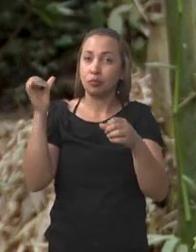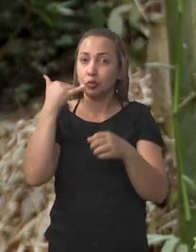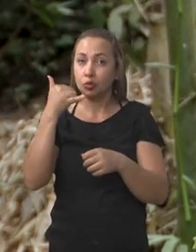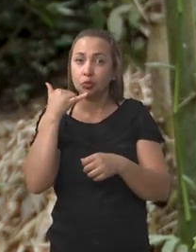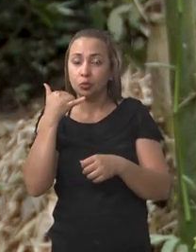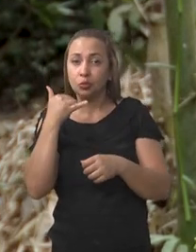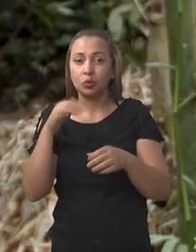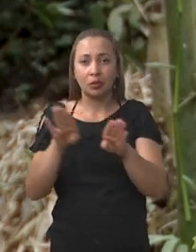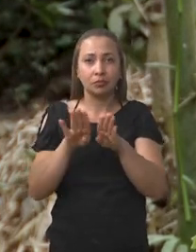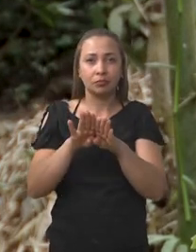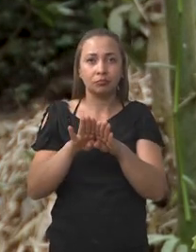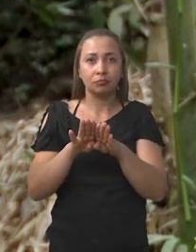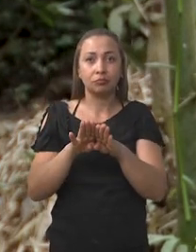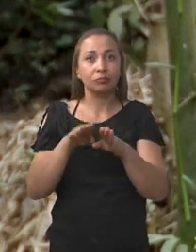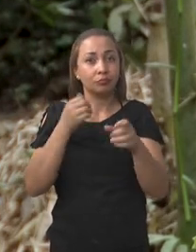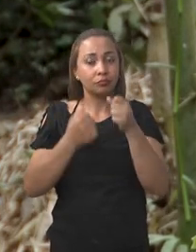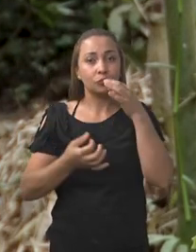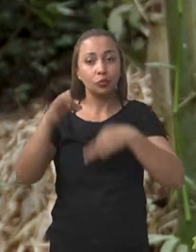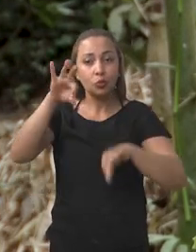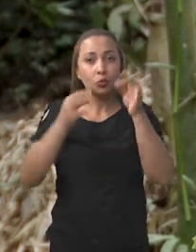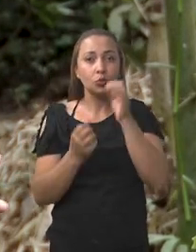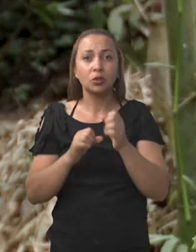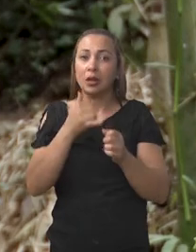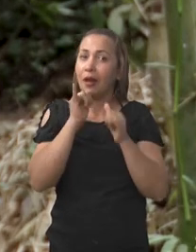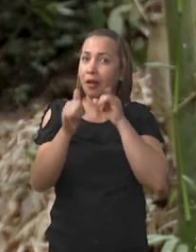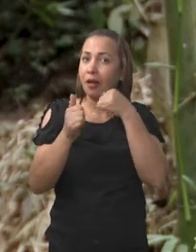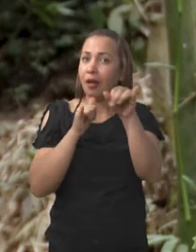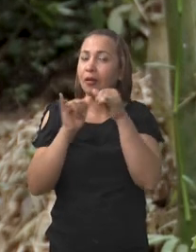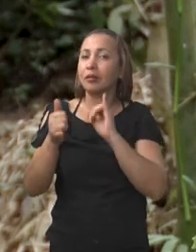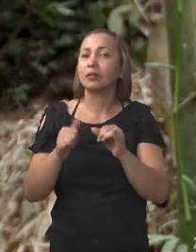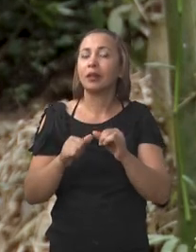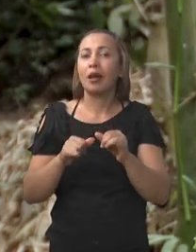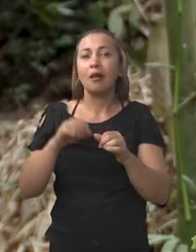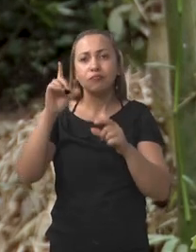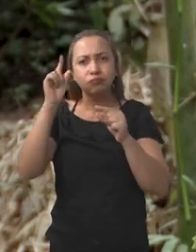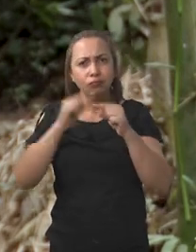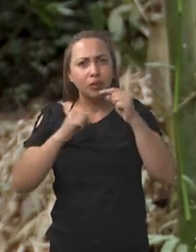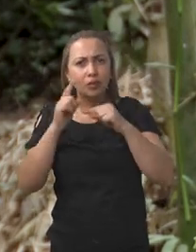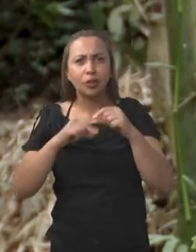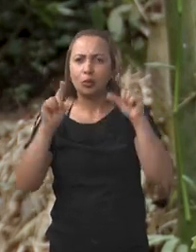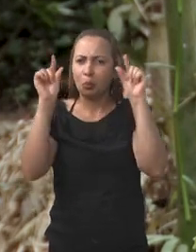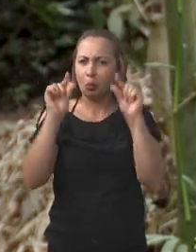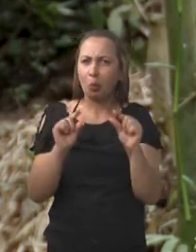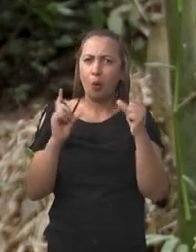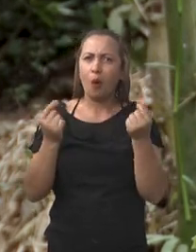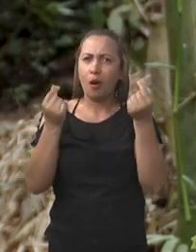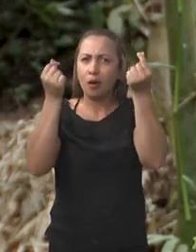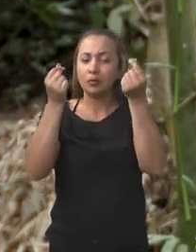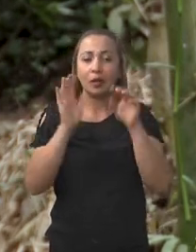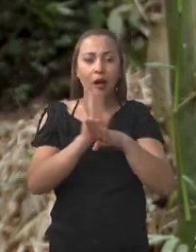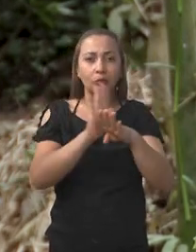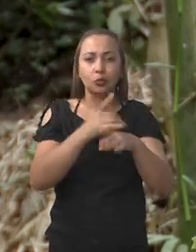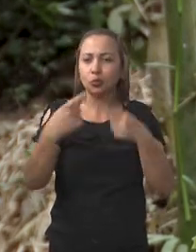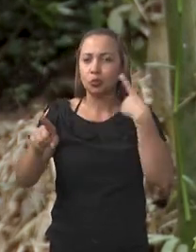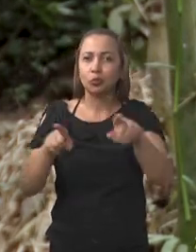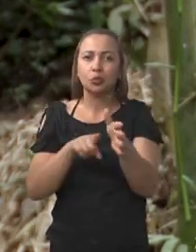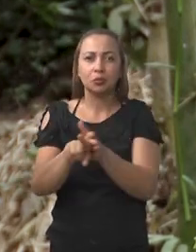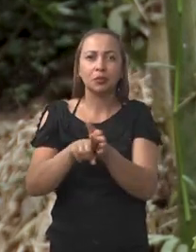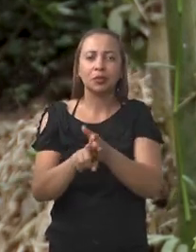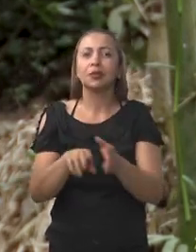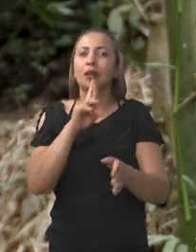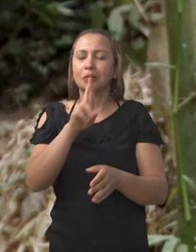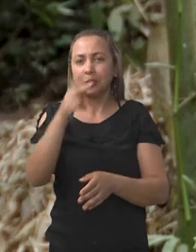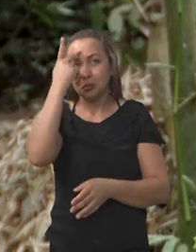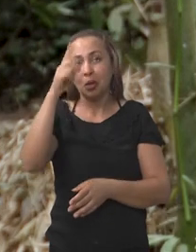e um simulador de usina hidrelétrica. Tudo isso com materiais de baixo custo, que ajudam em outras pesquisas e